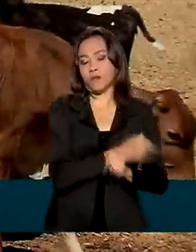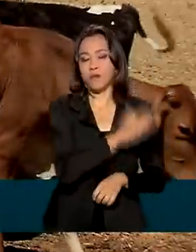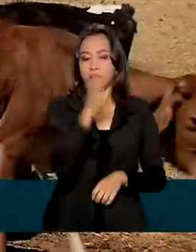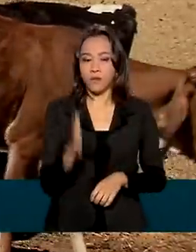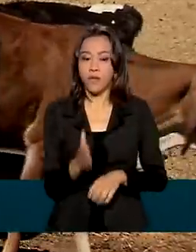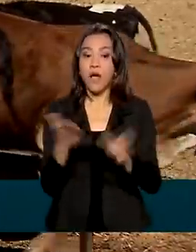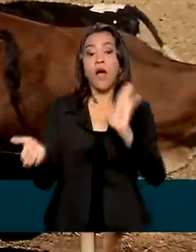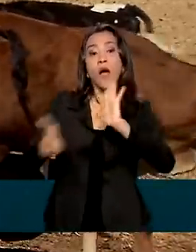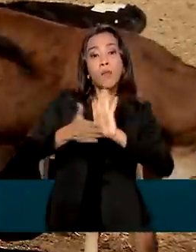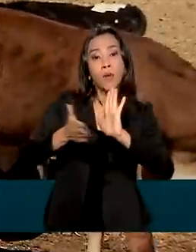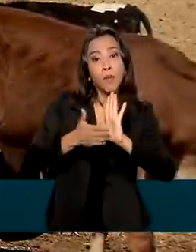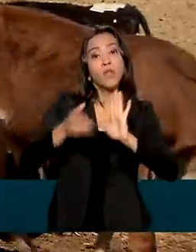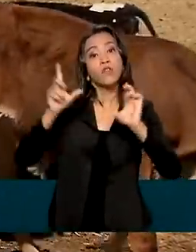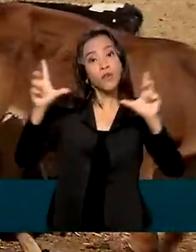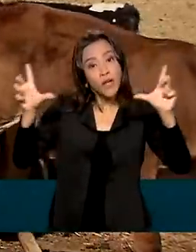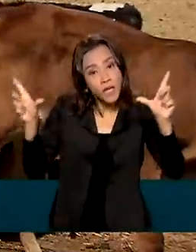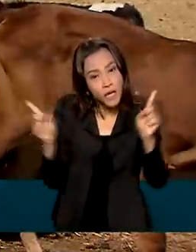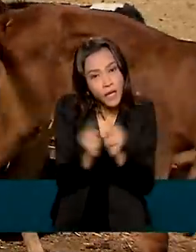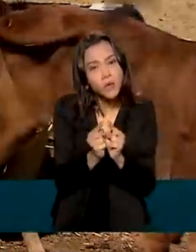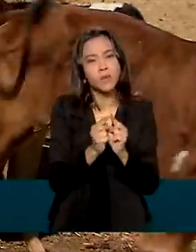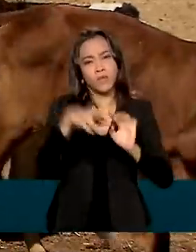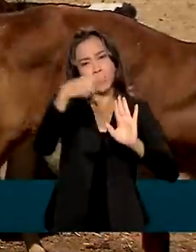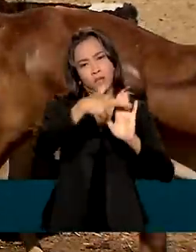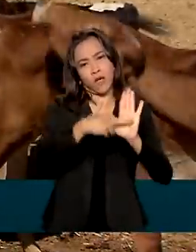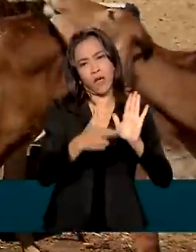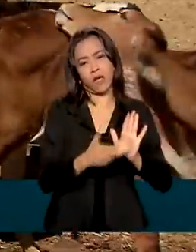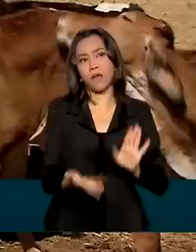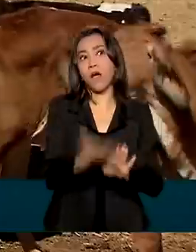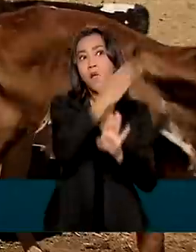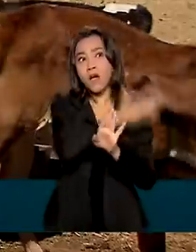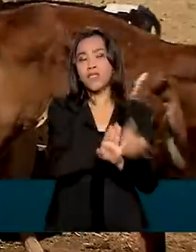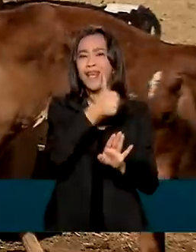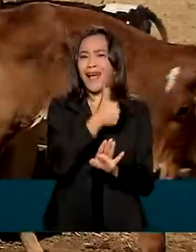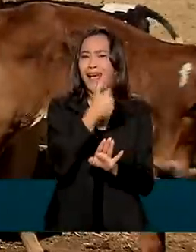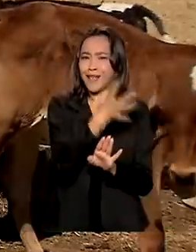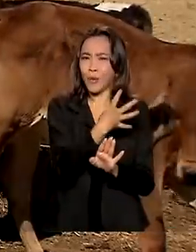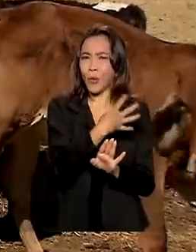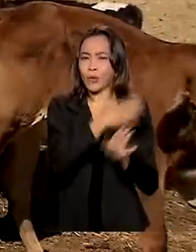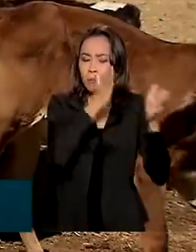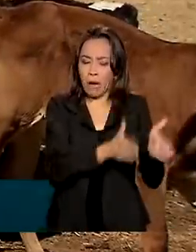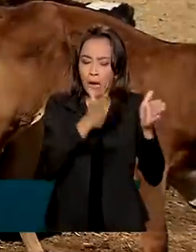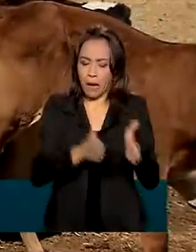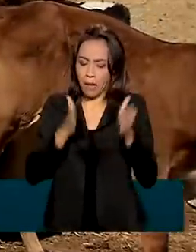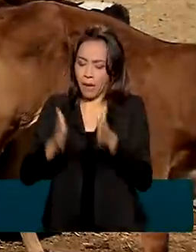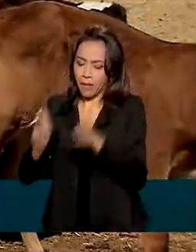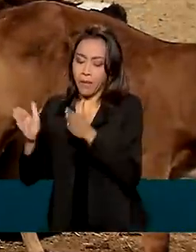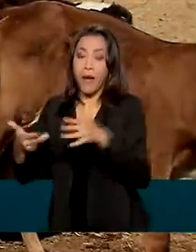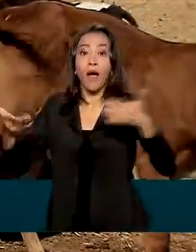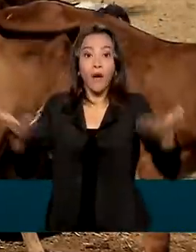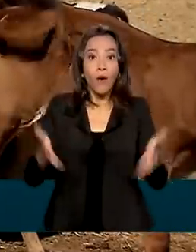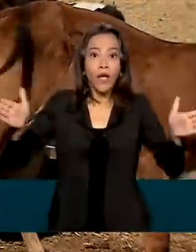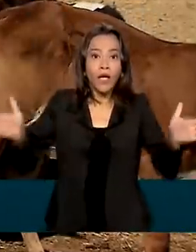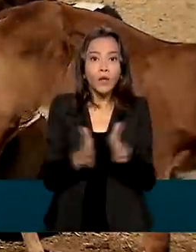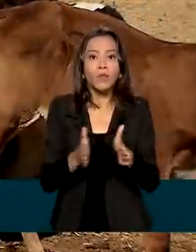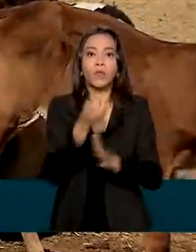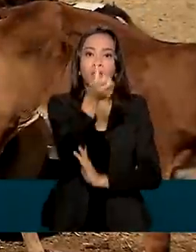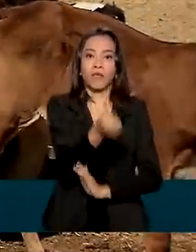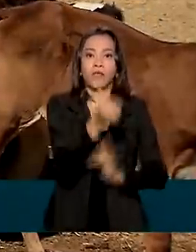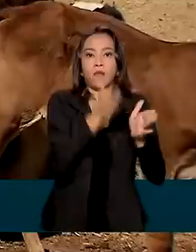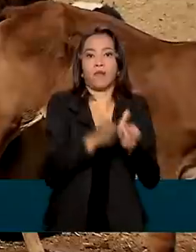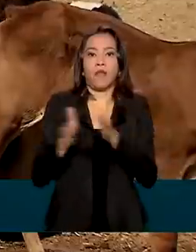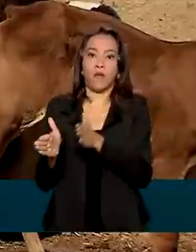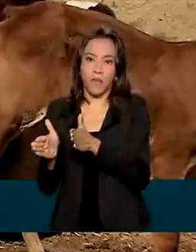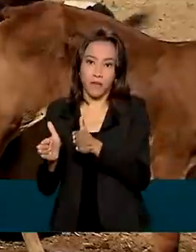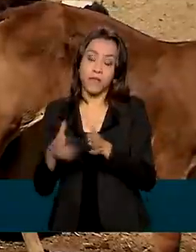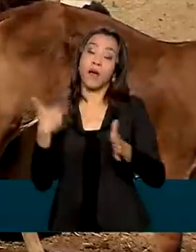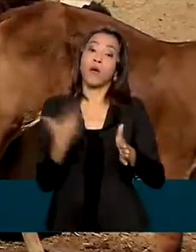financiamento foi simplificado. Antes eram 14 etapas, agora são seis. Outra medida que ajudou a diminuir